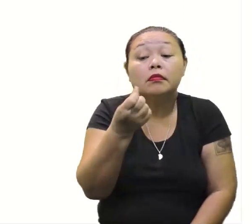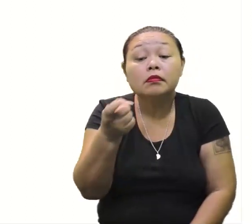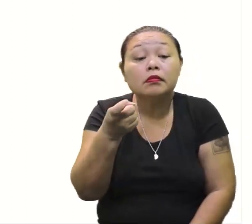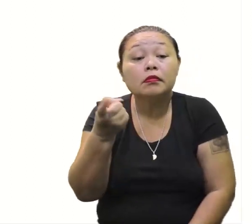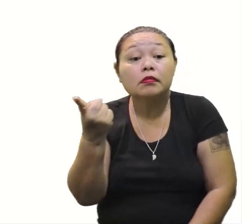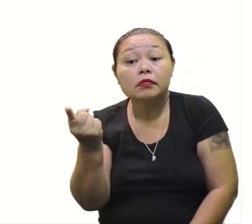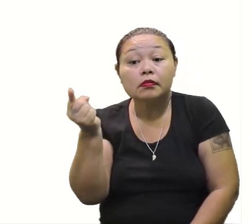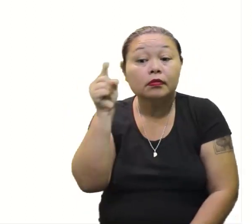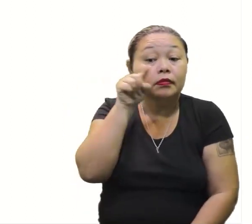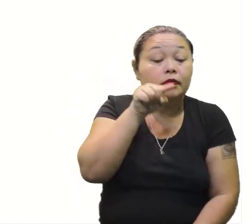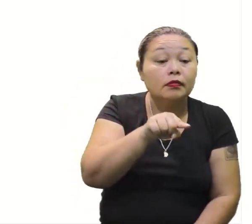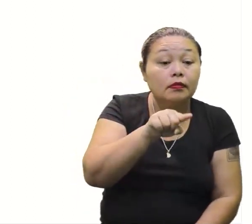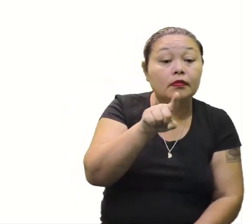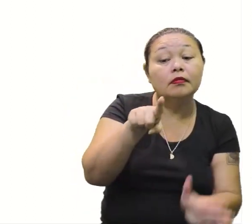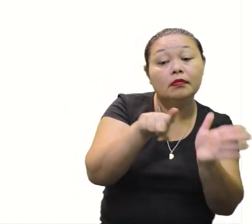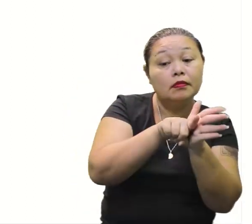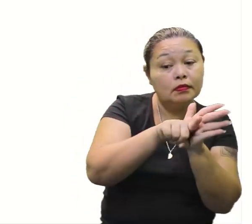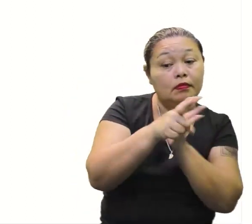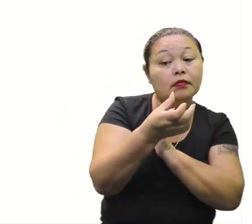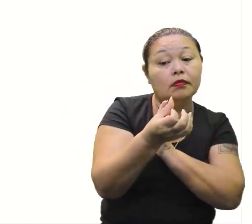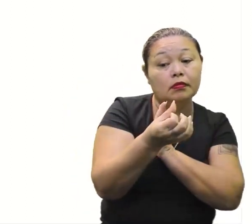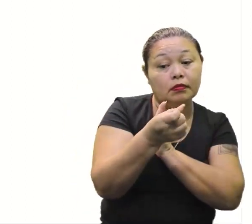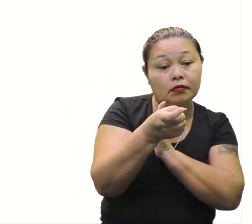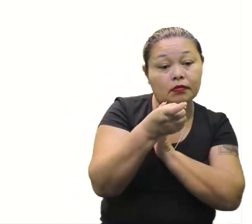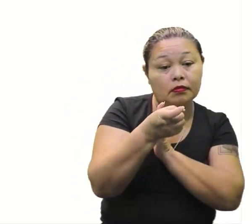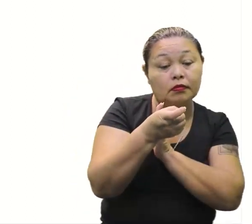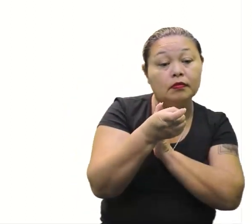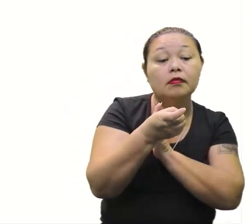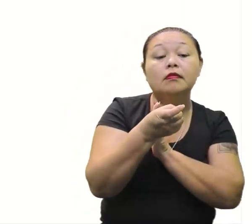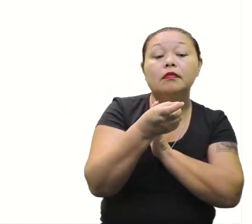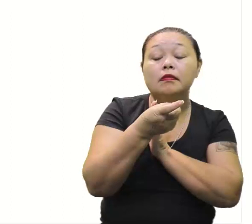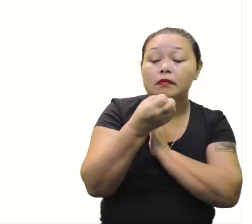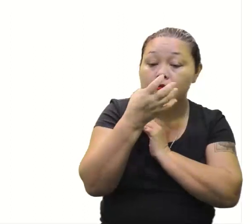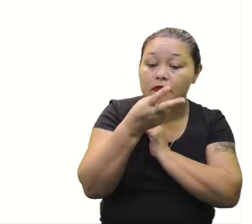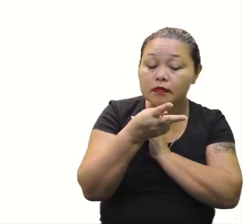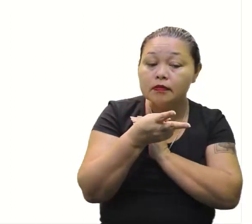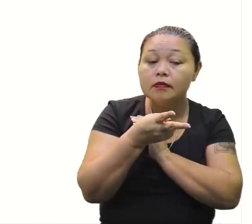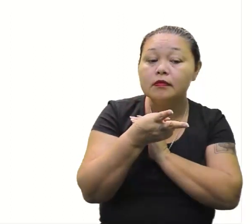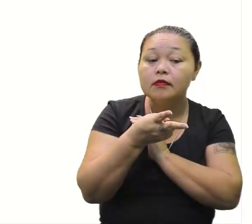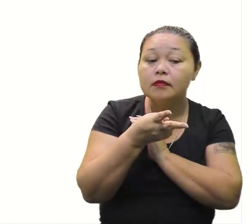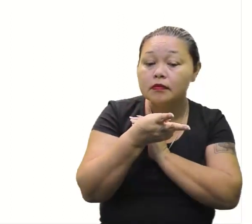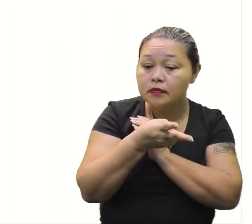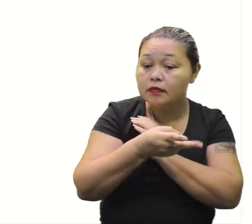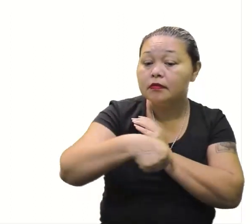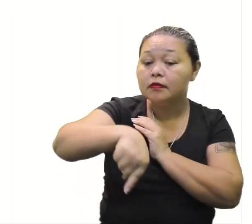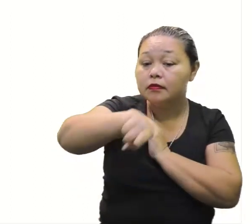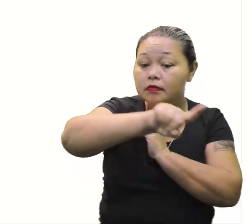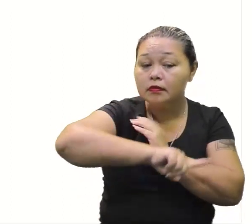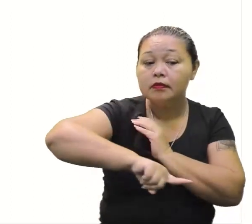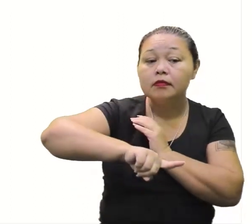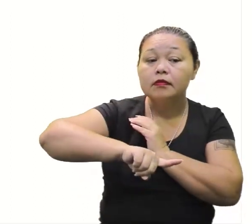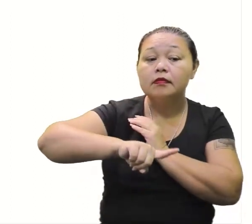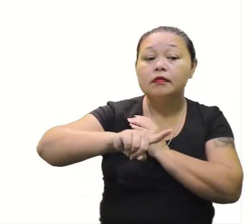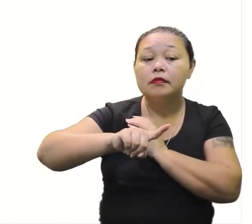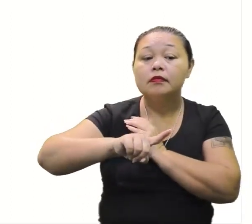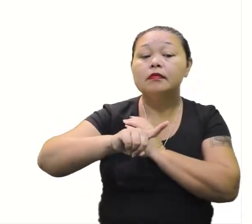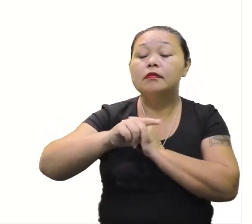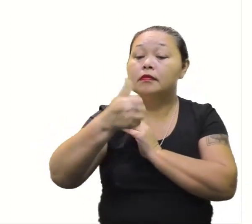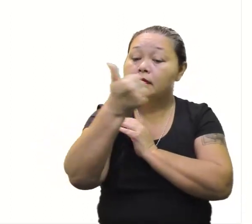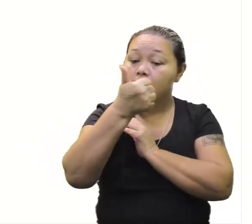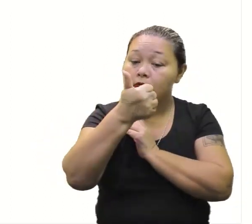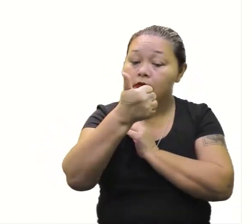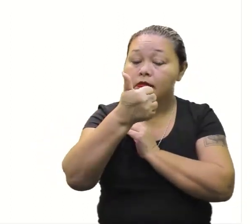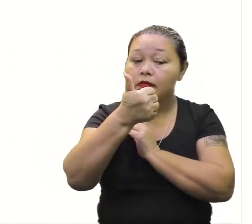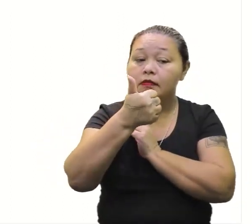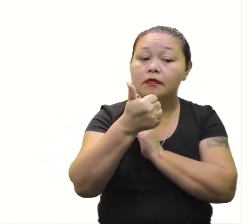vai mudar de ladinho? Menos 6X. Menos 6X. É bom sempre vocês salientarem quem é primeiro membro.